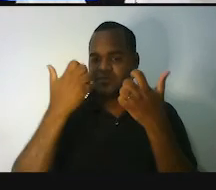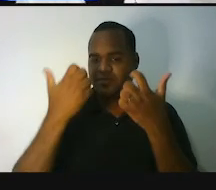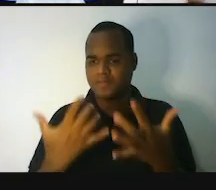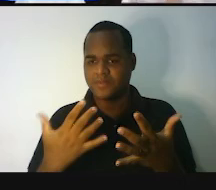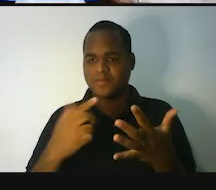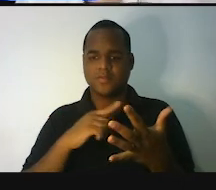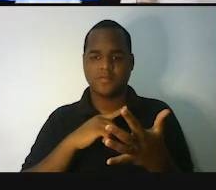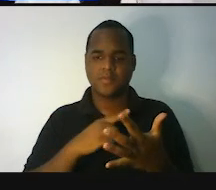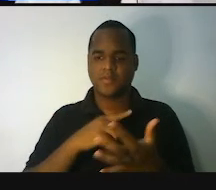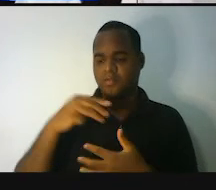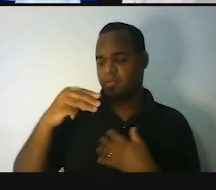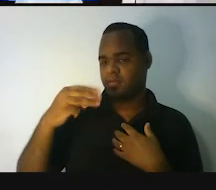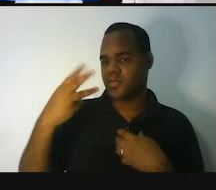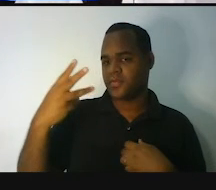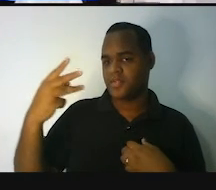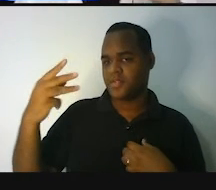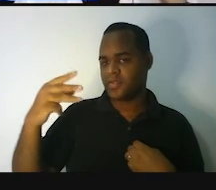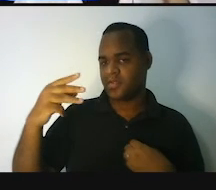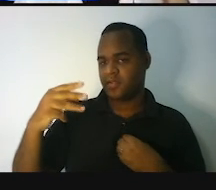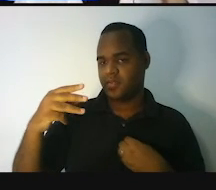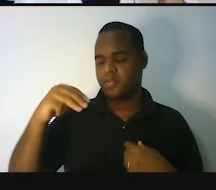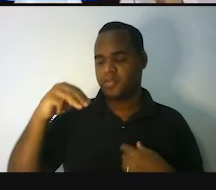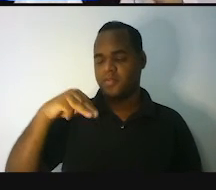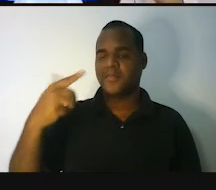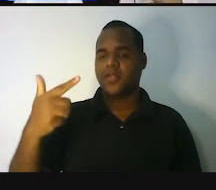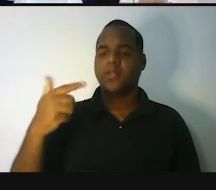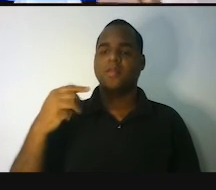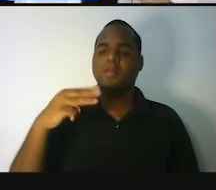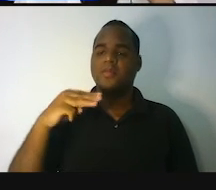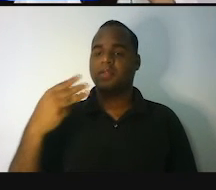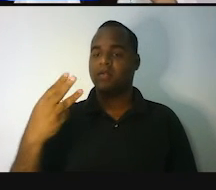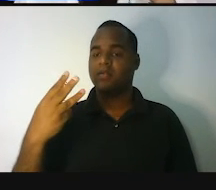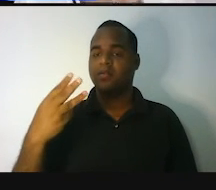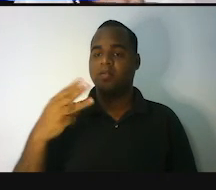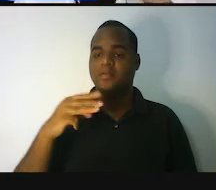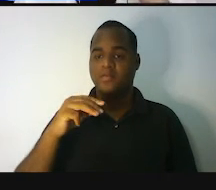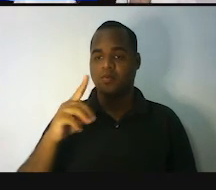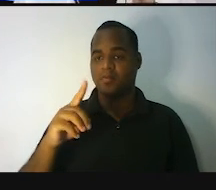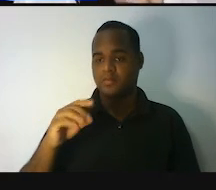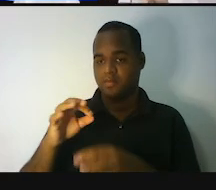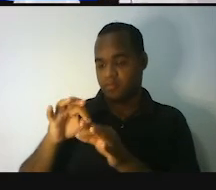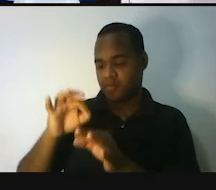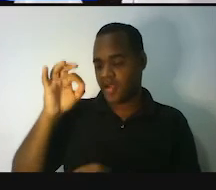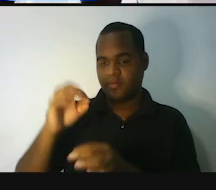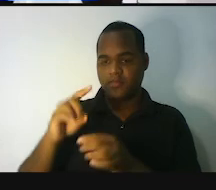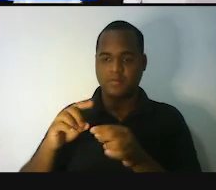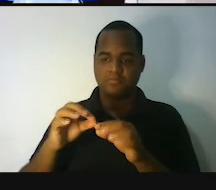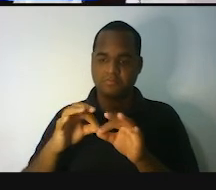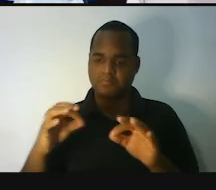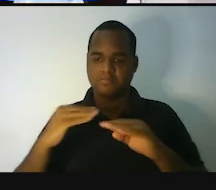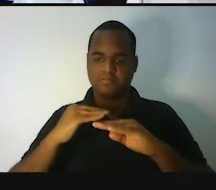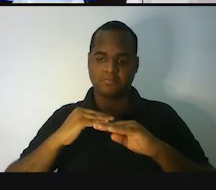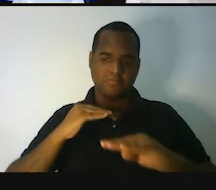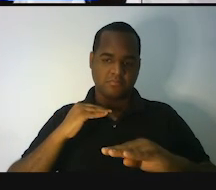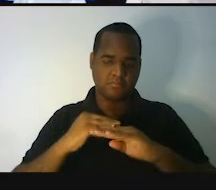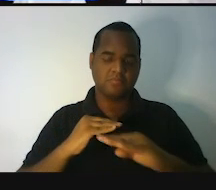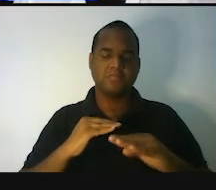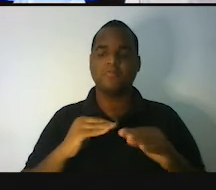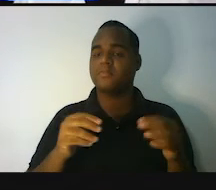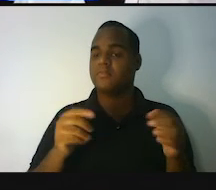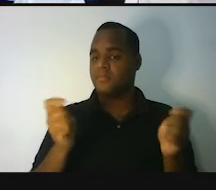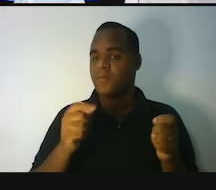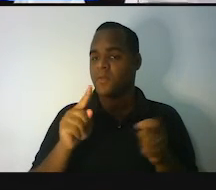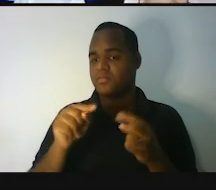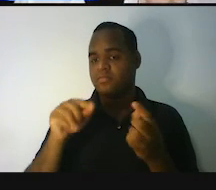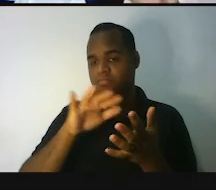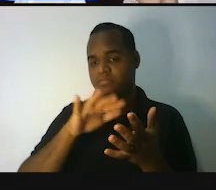falou desse cubo aí, ó, com comprimento, largura e altura medindo metro, significa